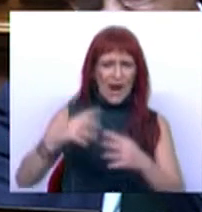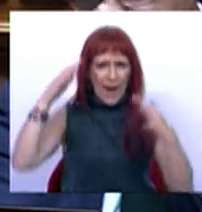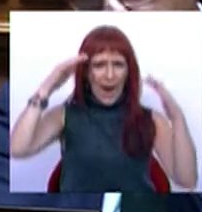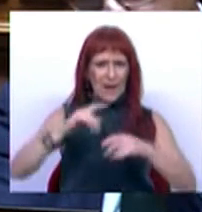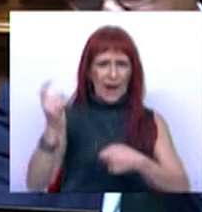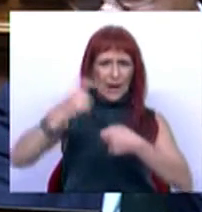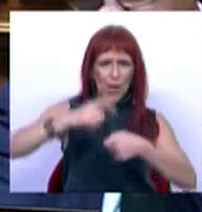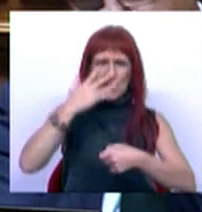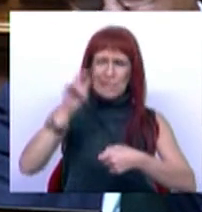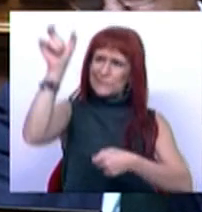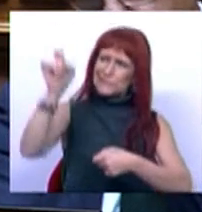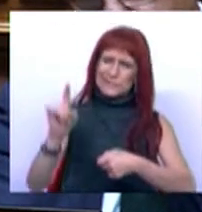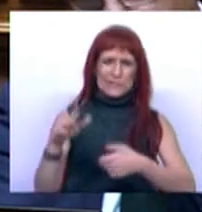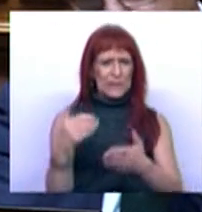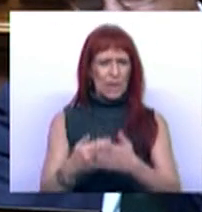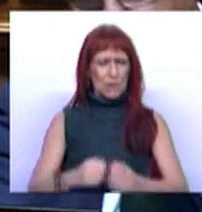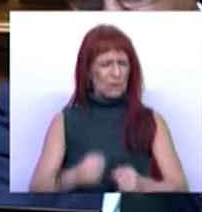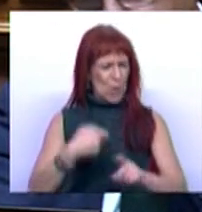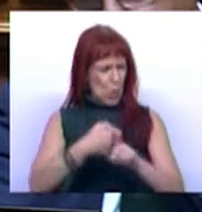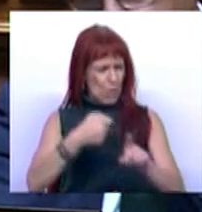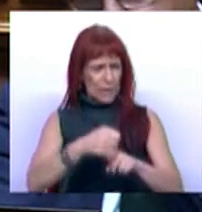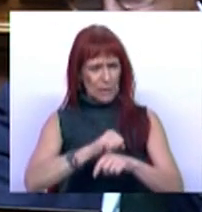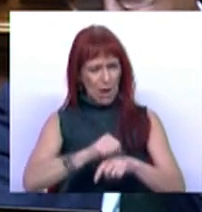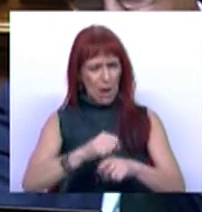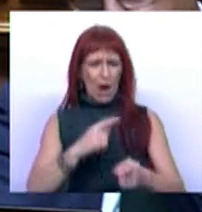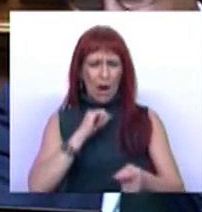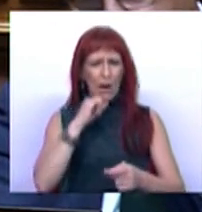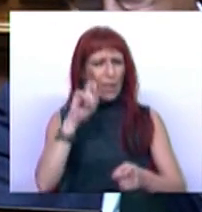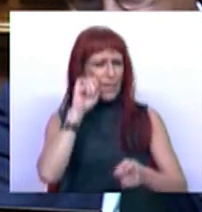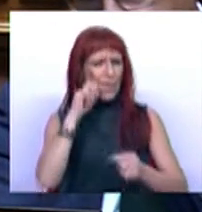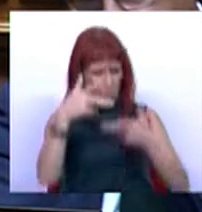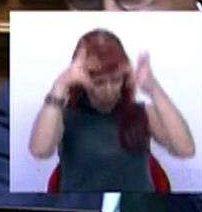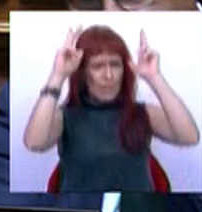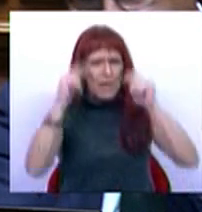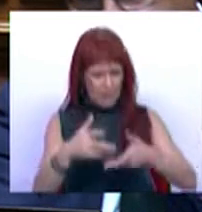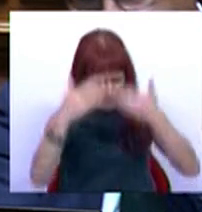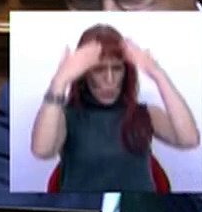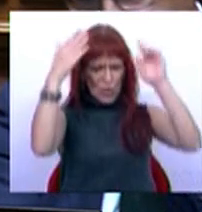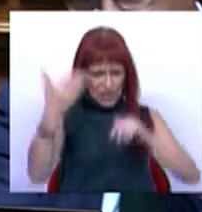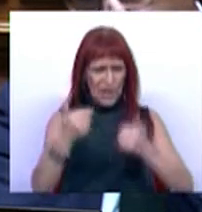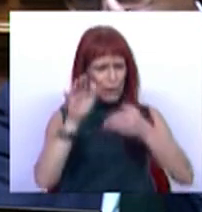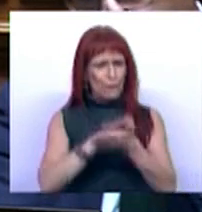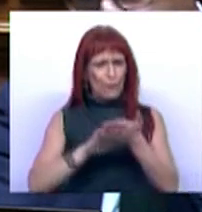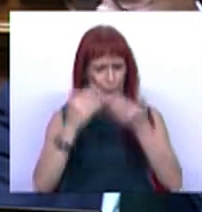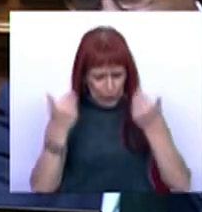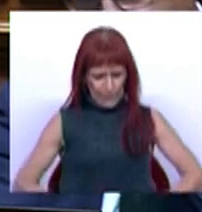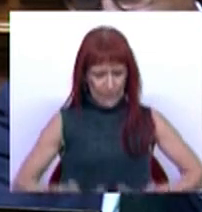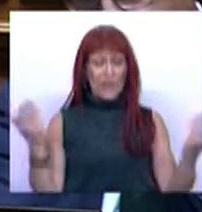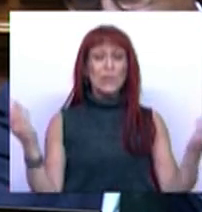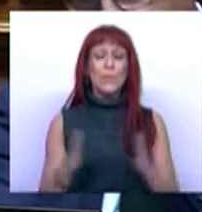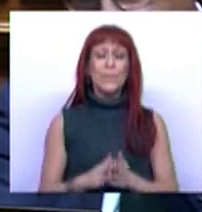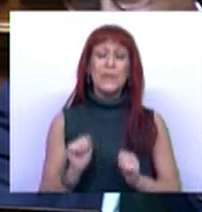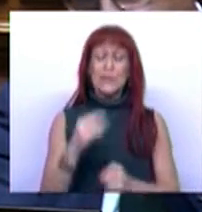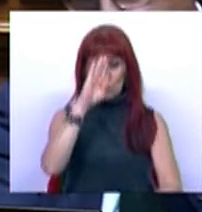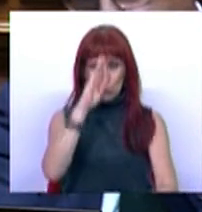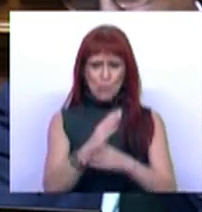tiveram em Joel Aço Ferreira um firme combatente que sempre defendeu a liberdade, a democracia e os direitos fundamentais. A